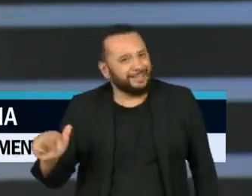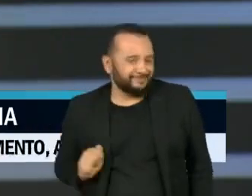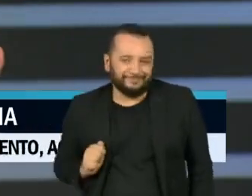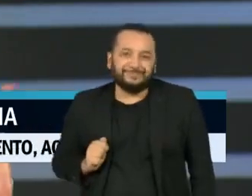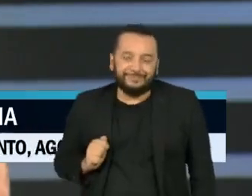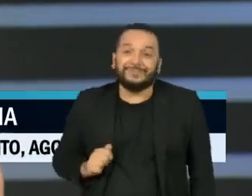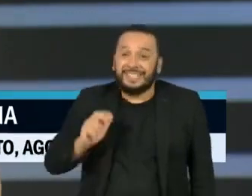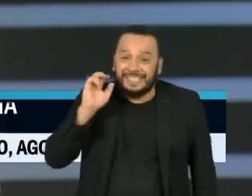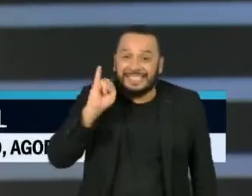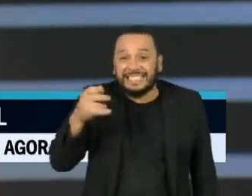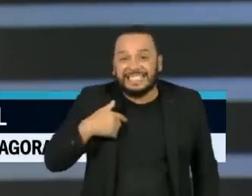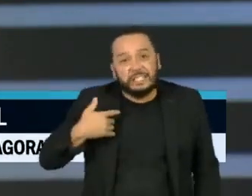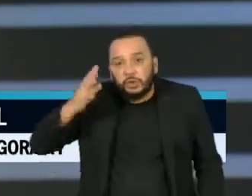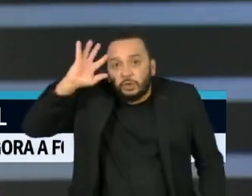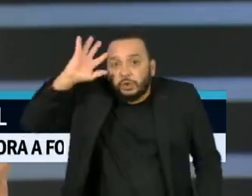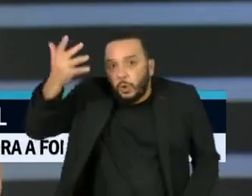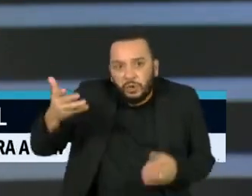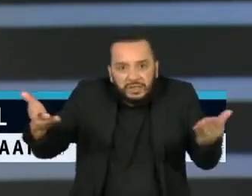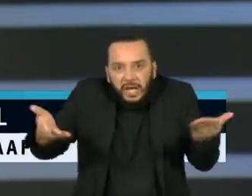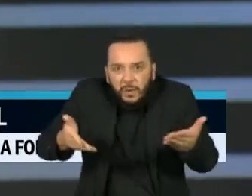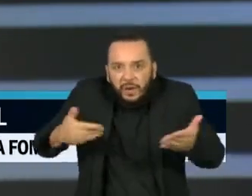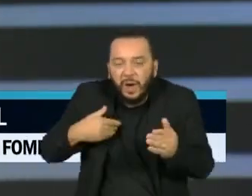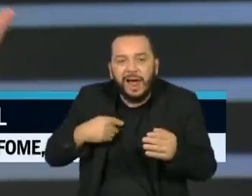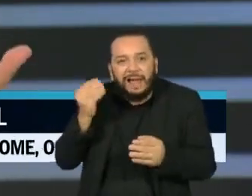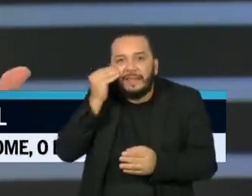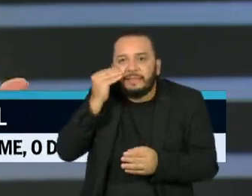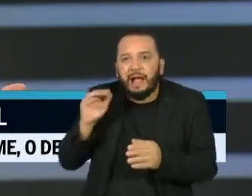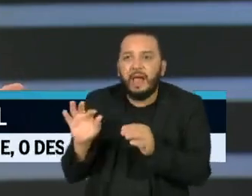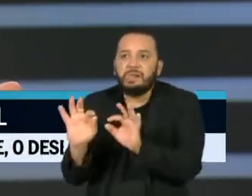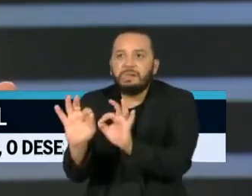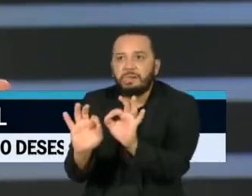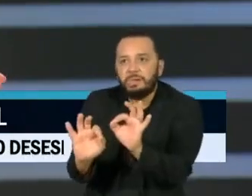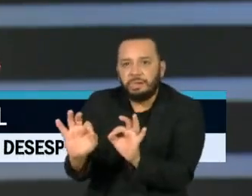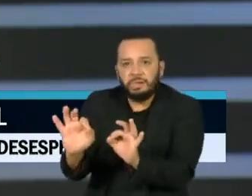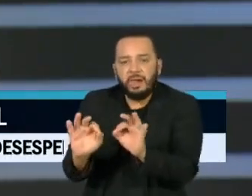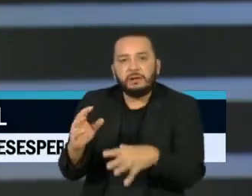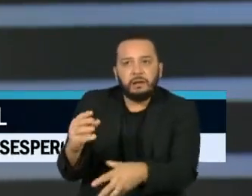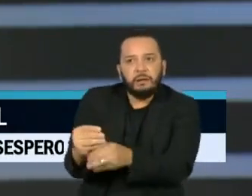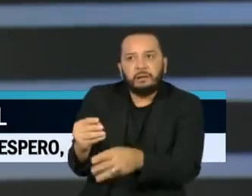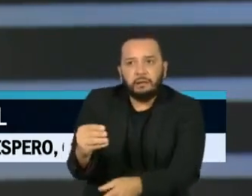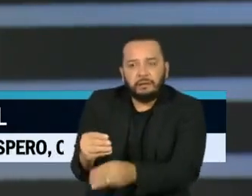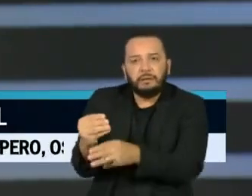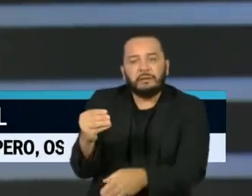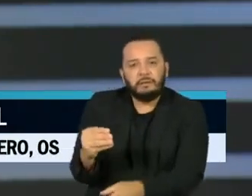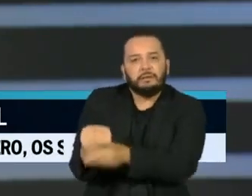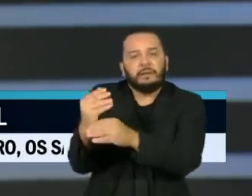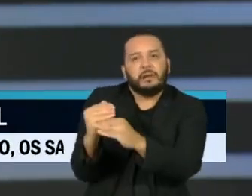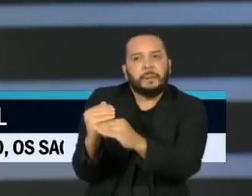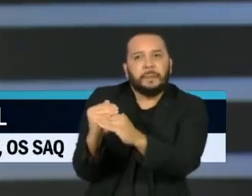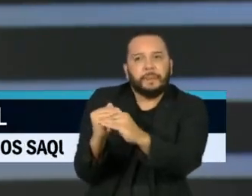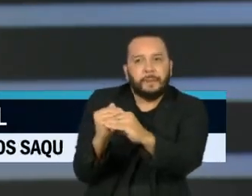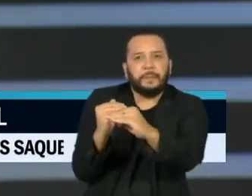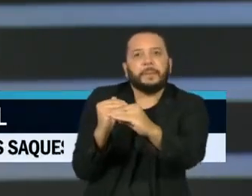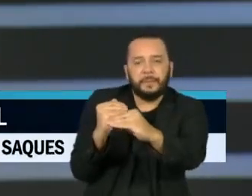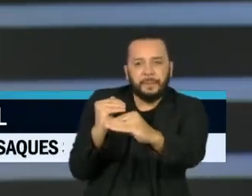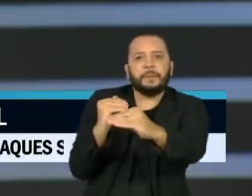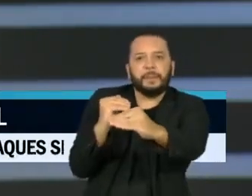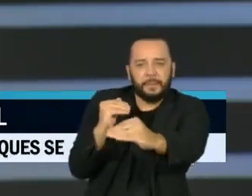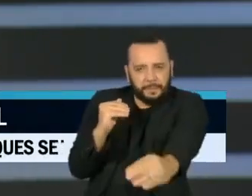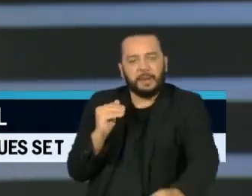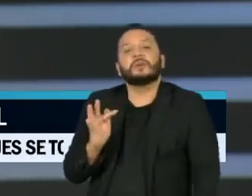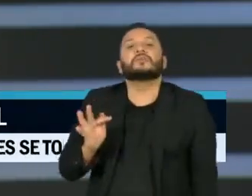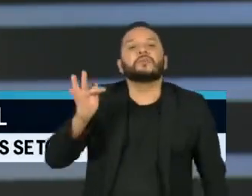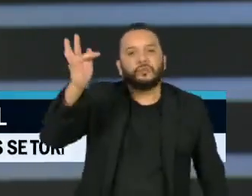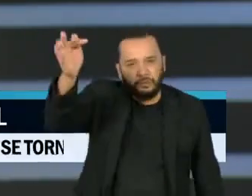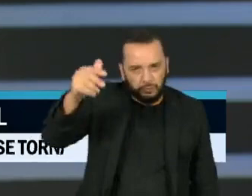fizerem uma solução esdrúxula, como congelamento ali até o fim